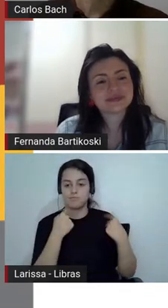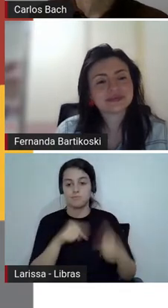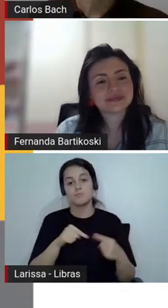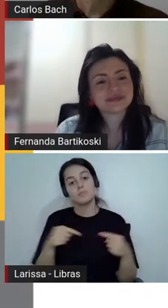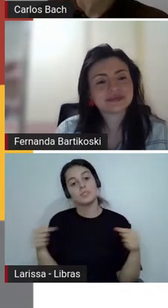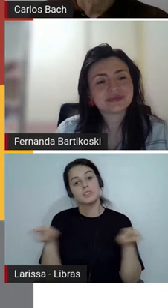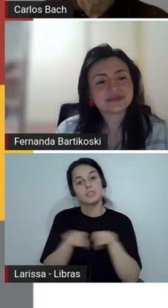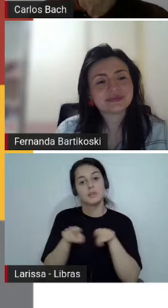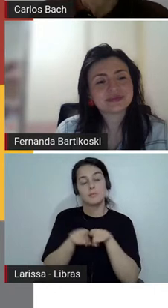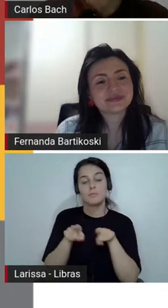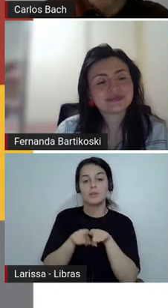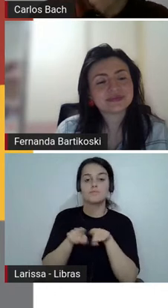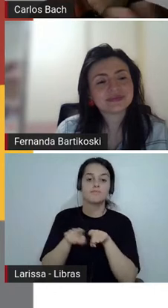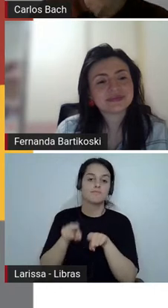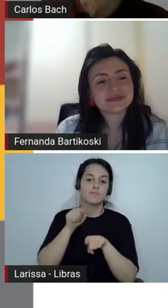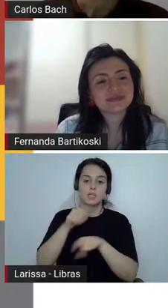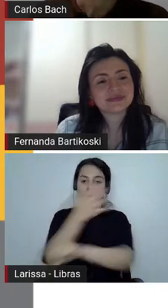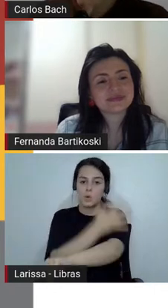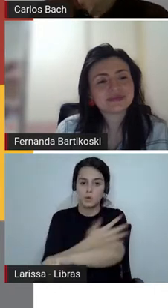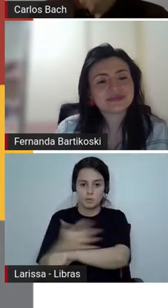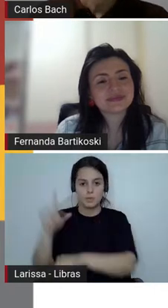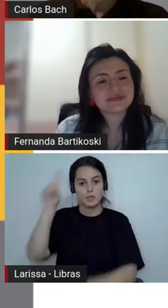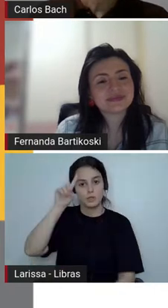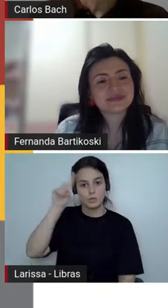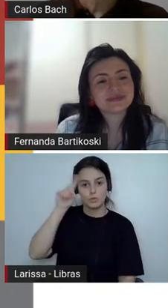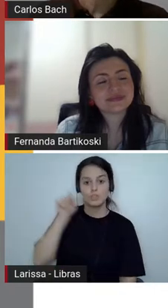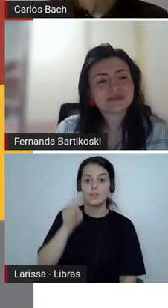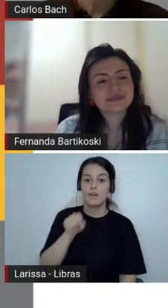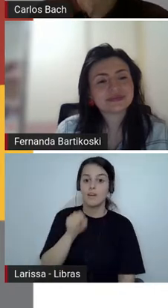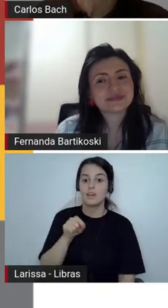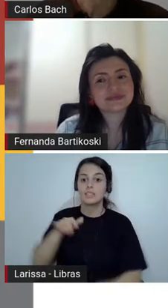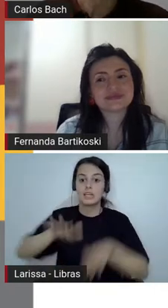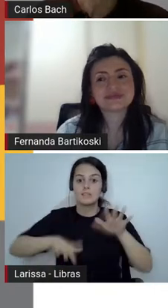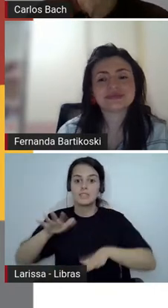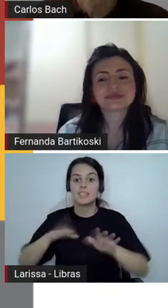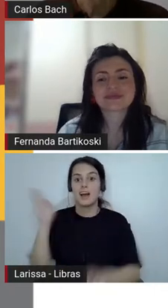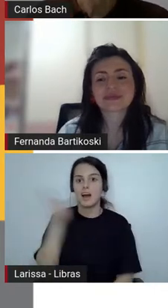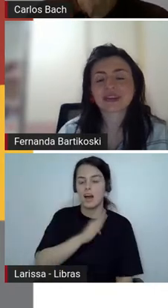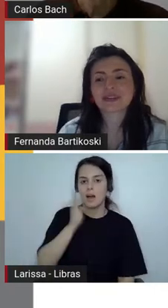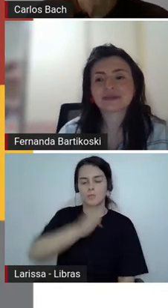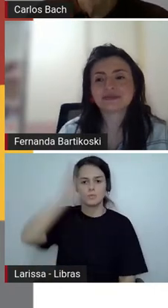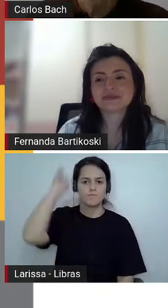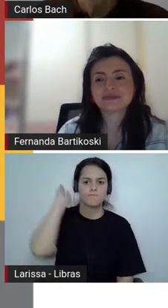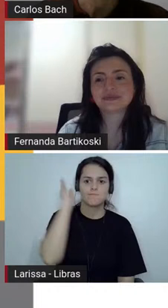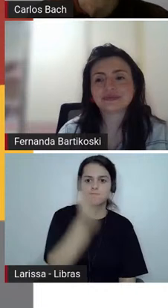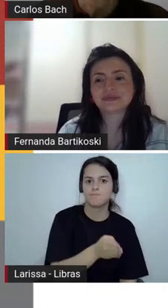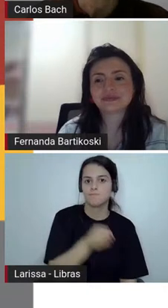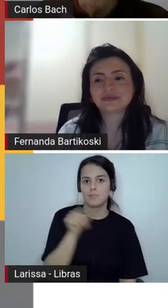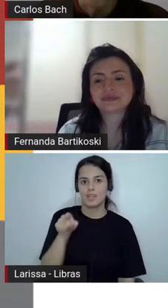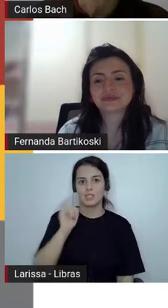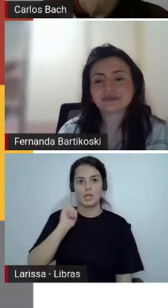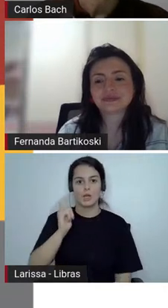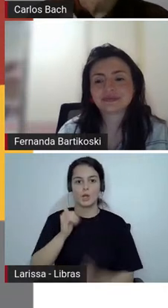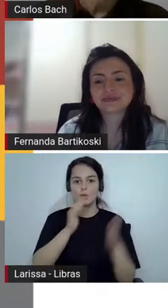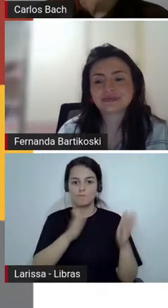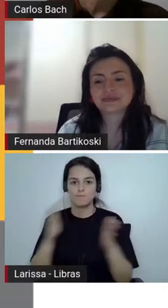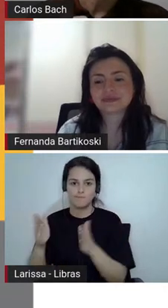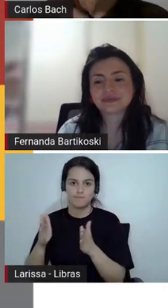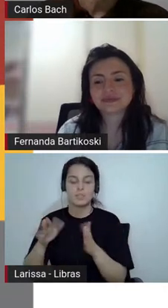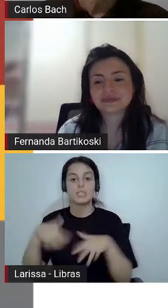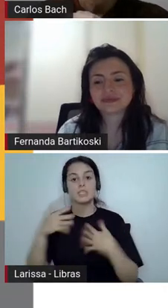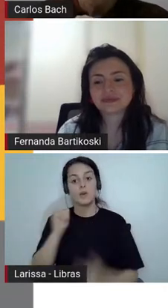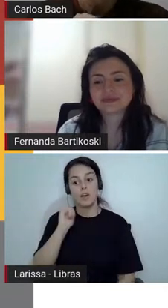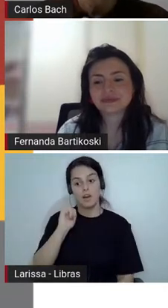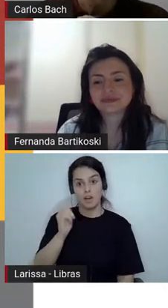comunicativo, então, ela é muito rápida, tudo que se fala na crônica, por isso, ela tem um núcleo muito pequeno,